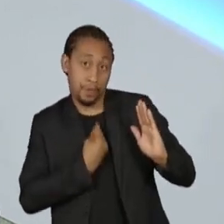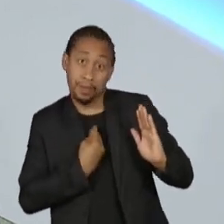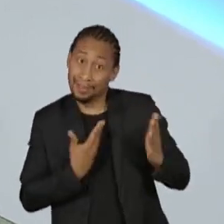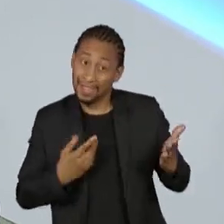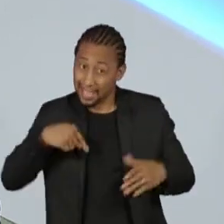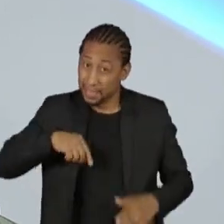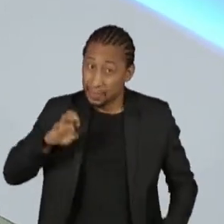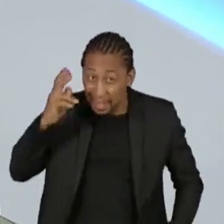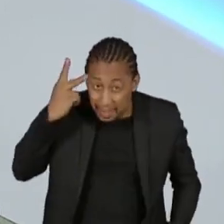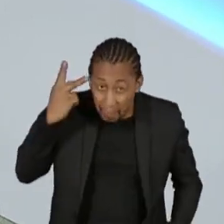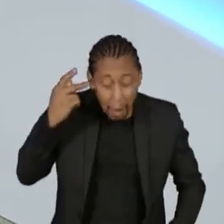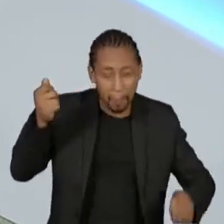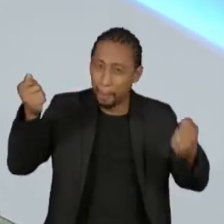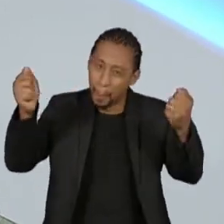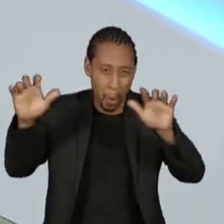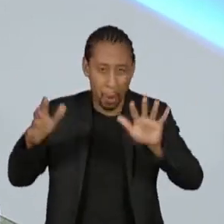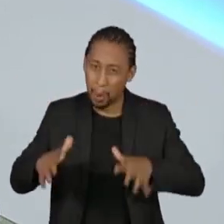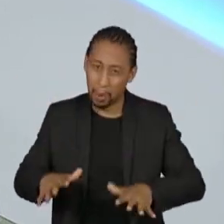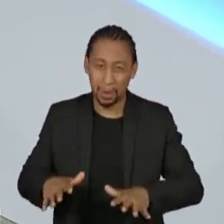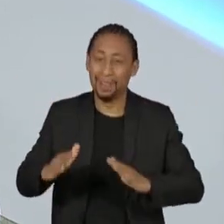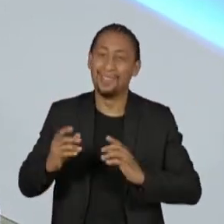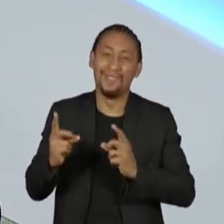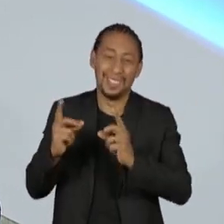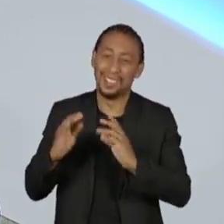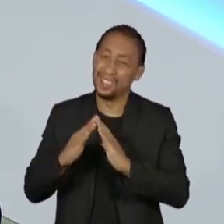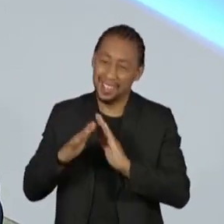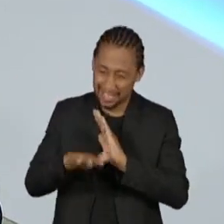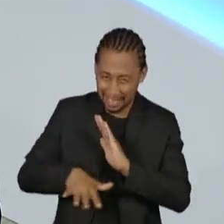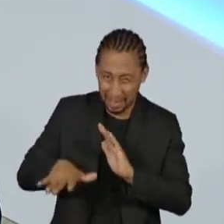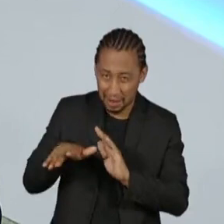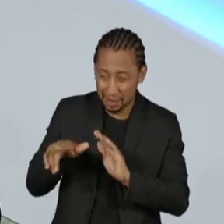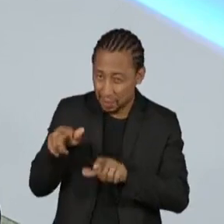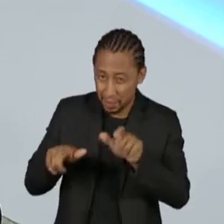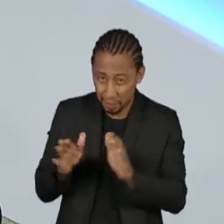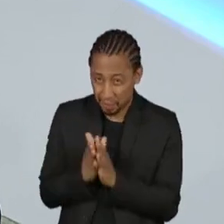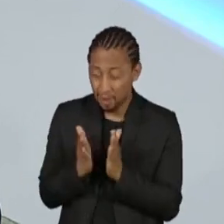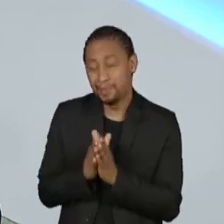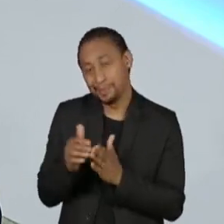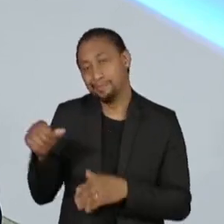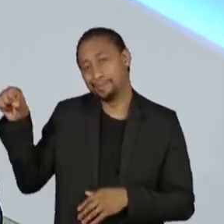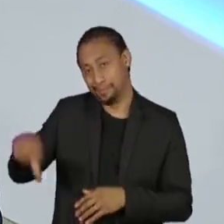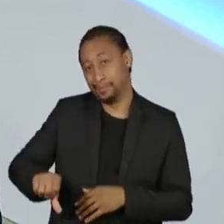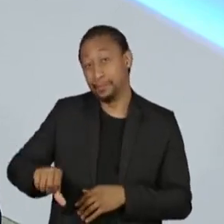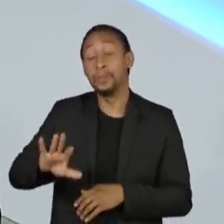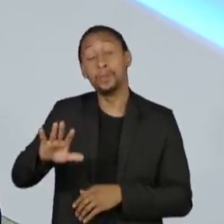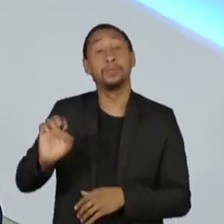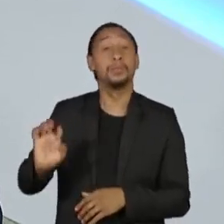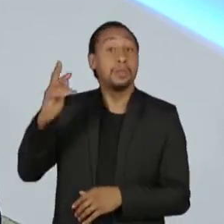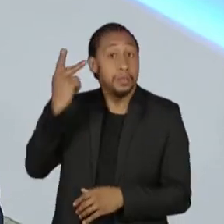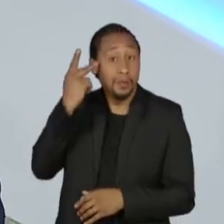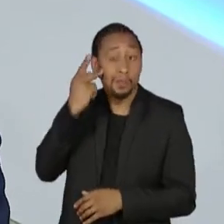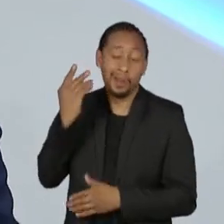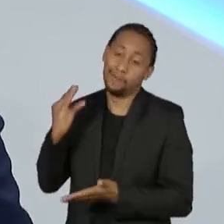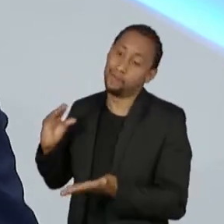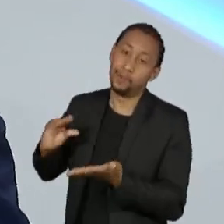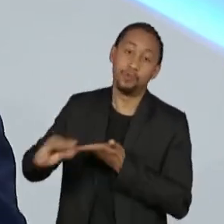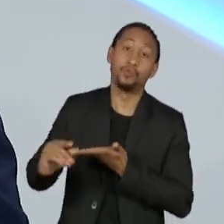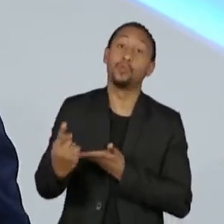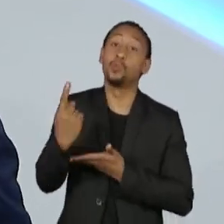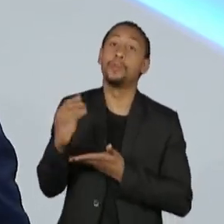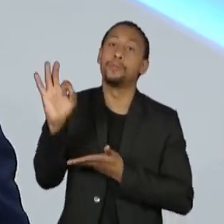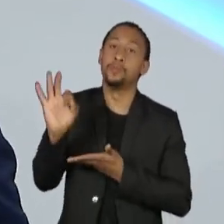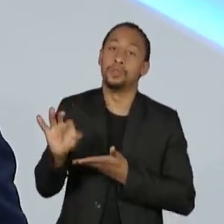faixa mais pobre e o governo de São Paulo manteve sozinho a sua política de habitação, investindo 1% do que arrecada em habitação.